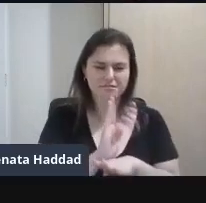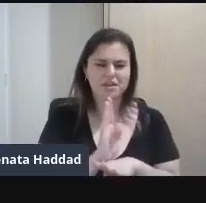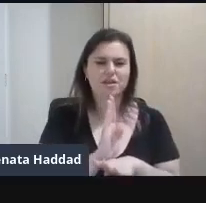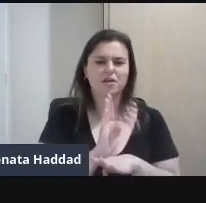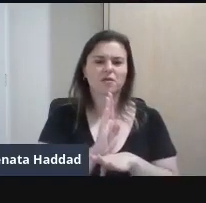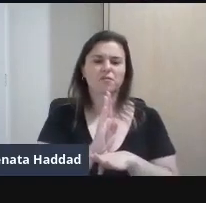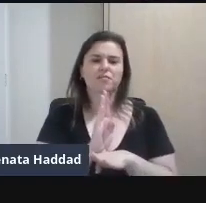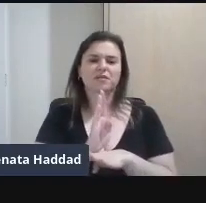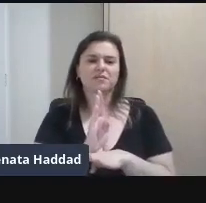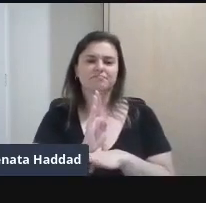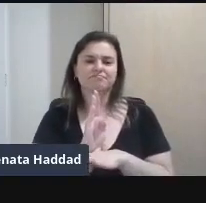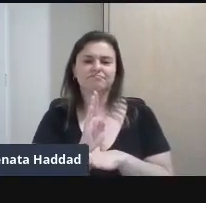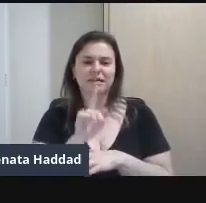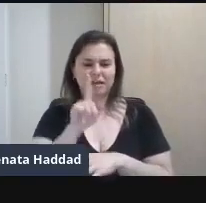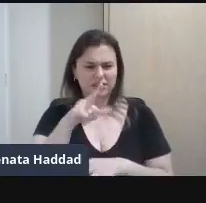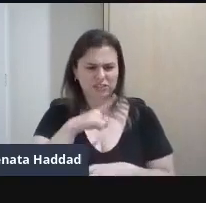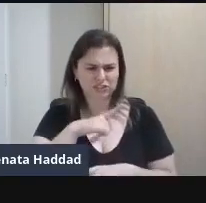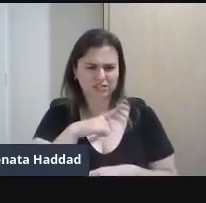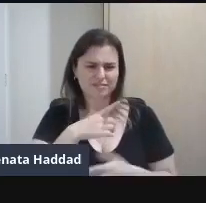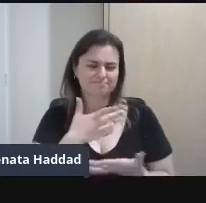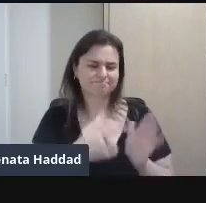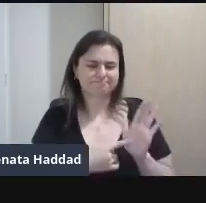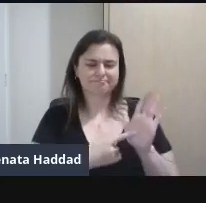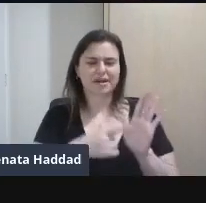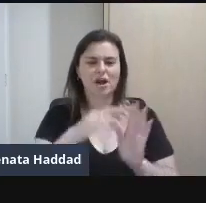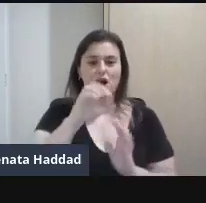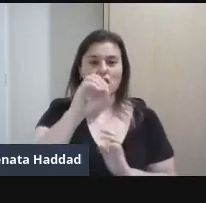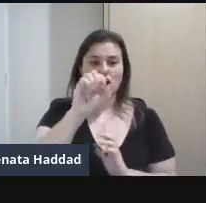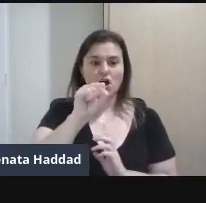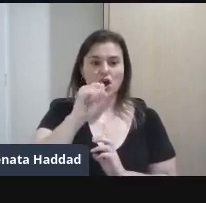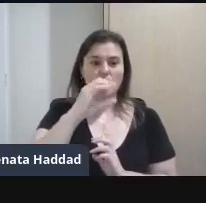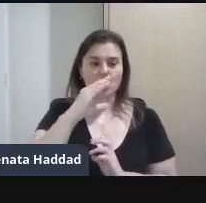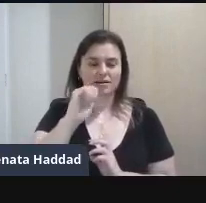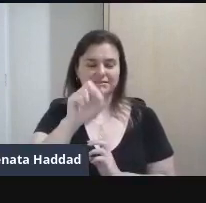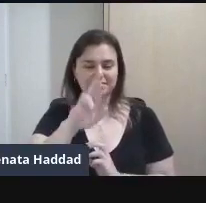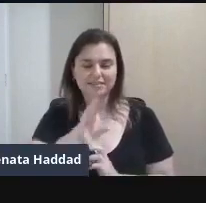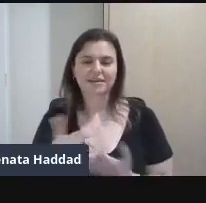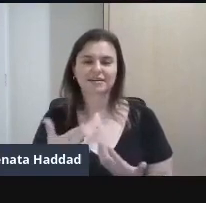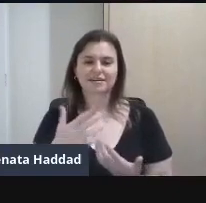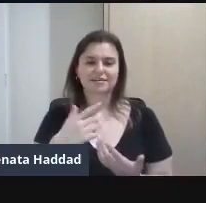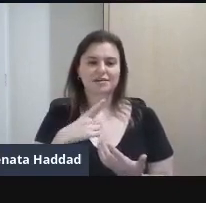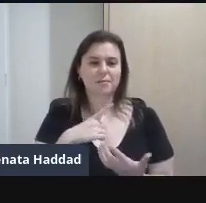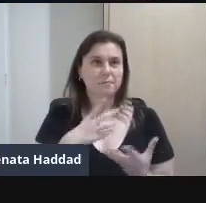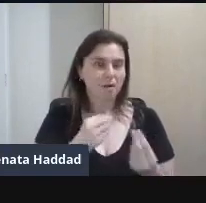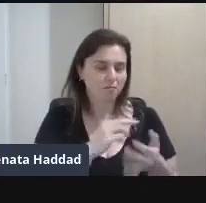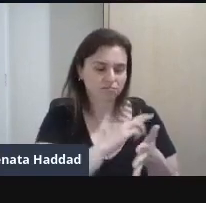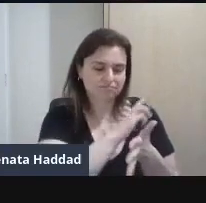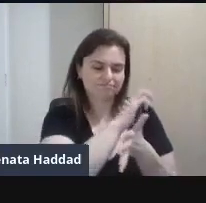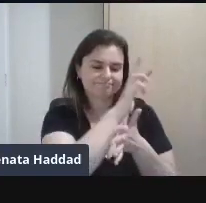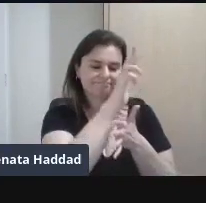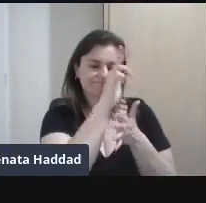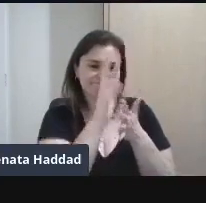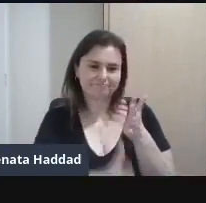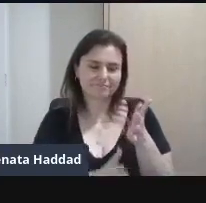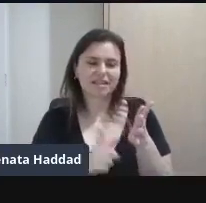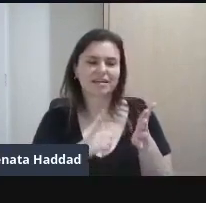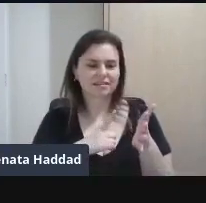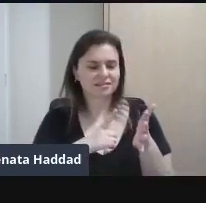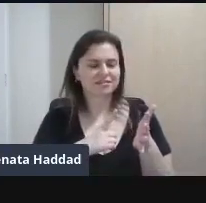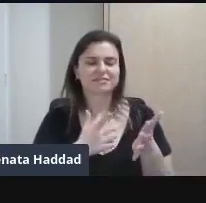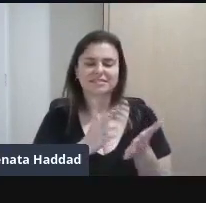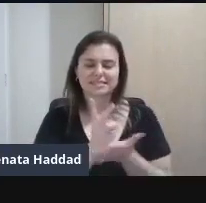Oscar Uma mulher premiadíssima Diversas séries Enfim Diversos Diversos Esteve ao lado De